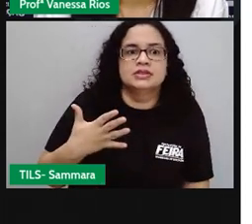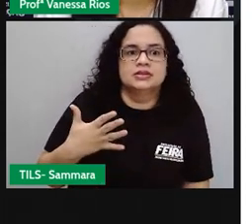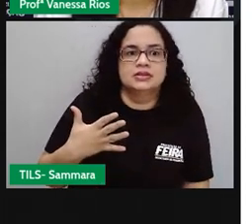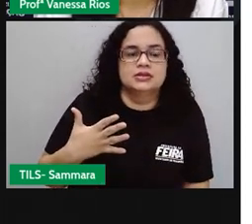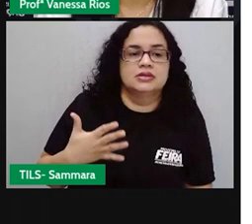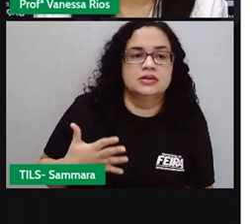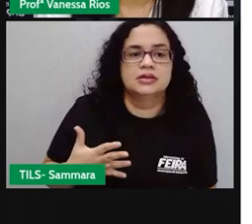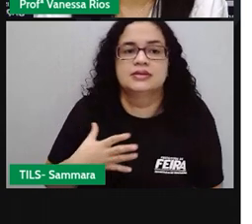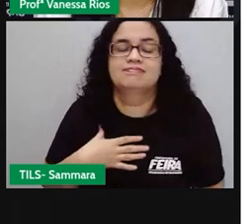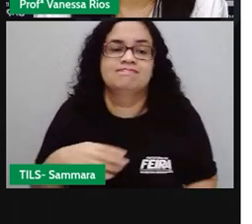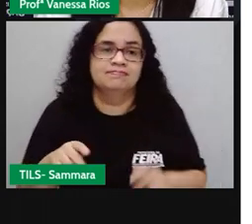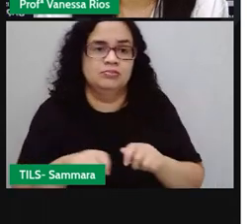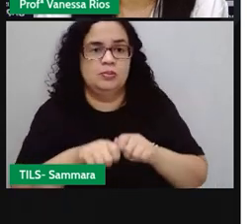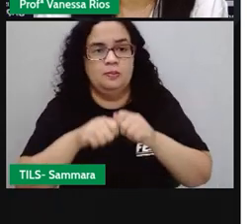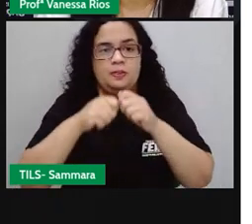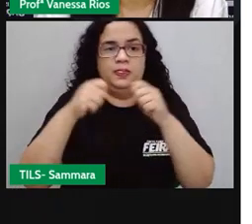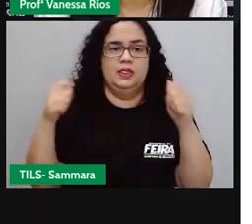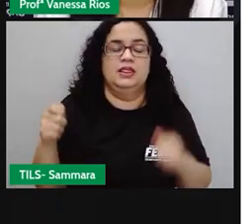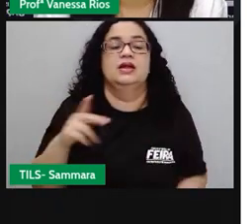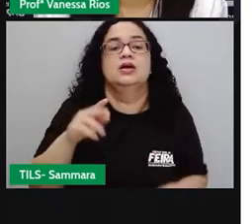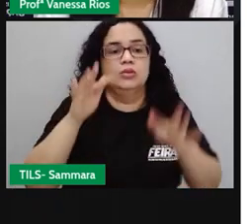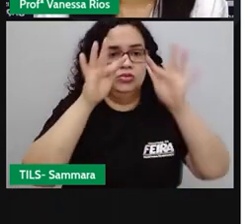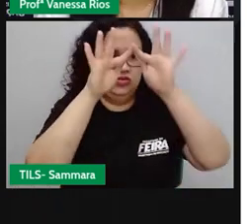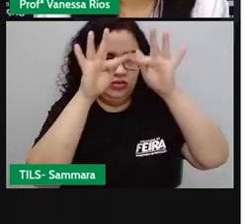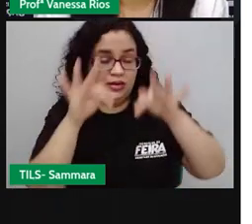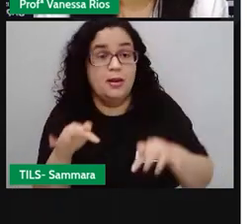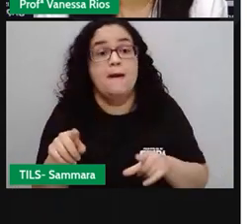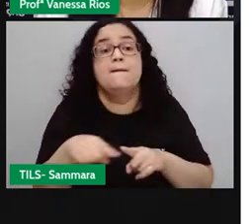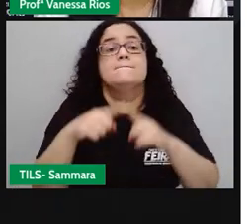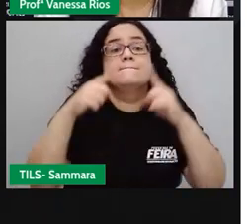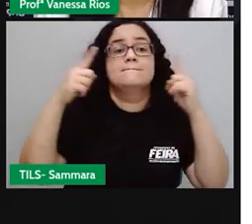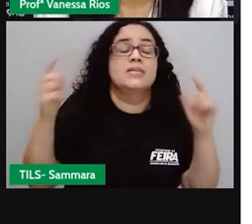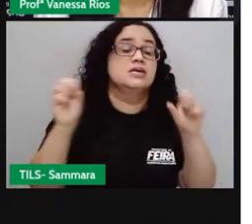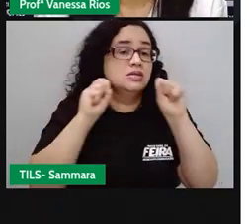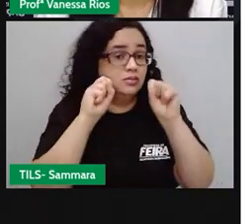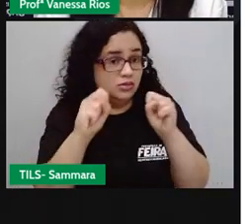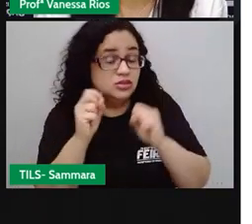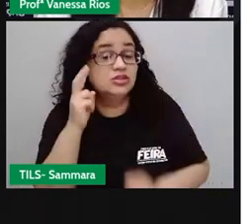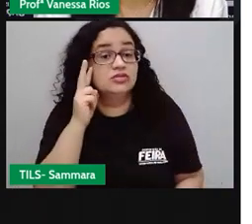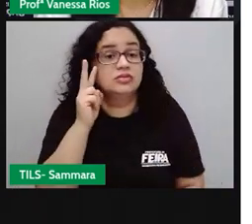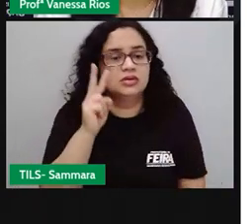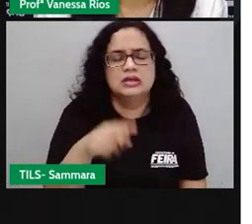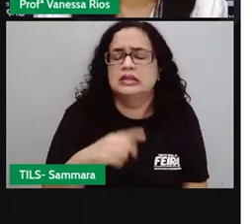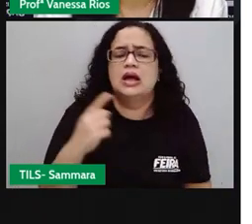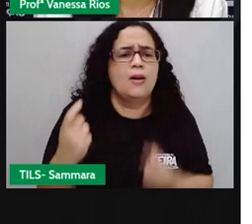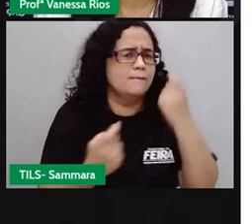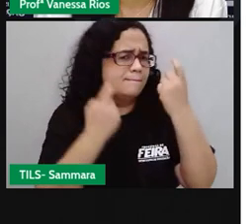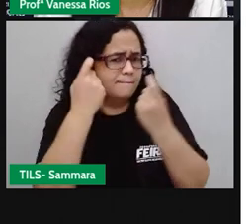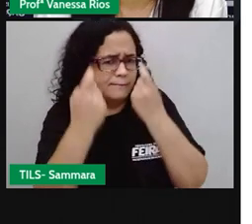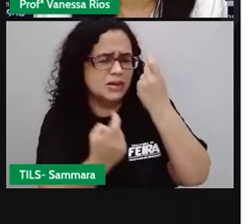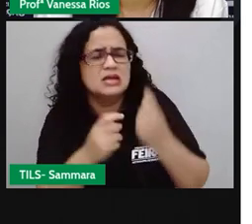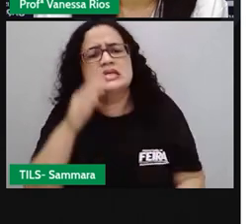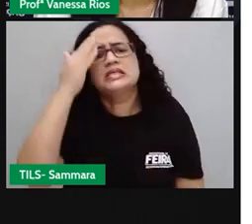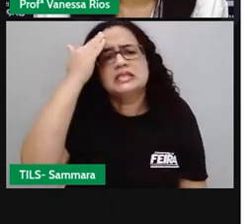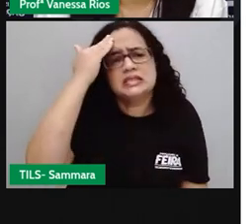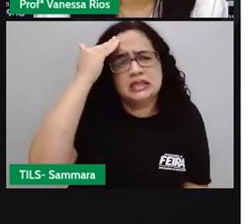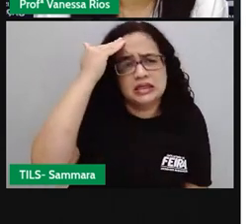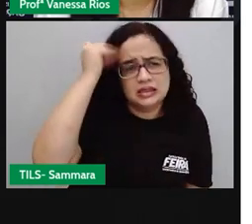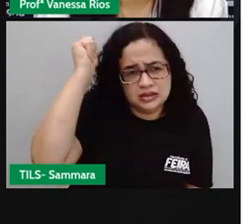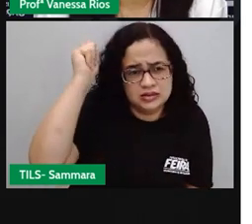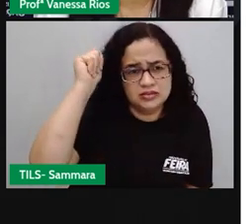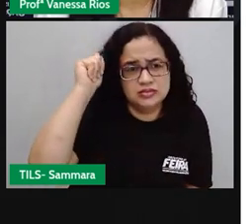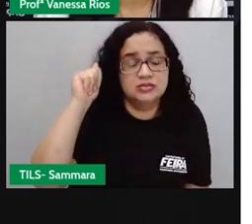Está quebrada, disse por fim. Mas podemos dar um jeito. Não se preocupe, sei fazer isso.